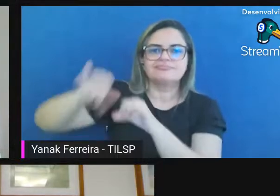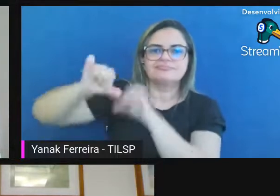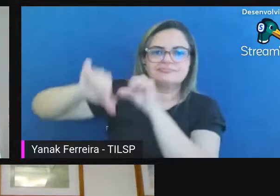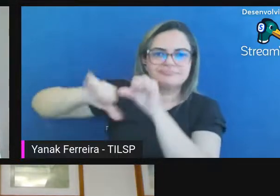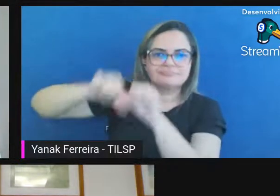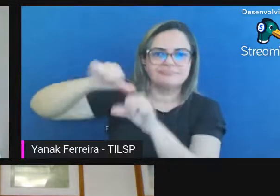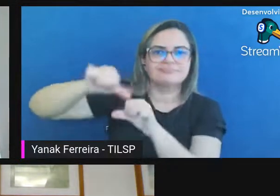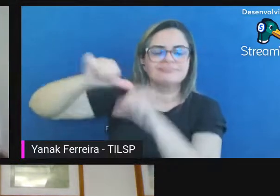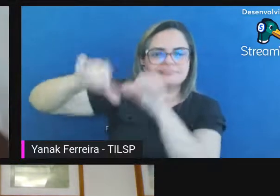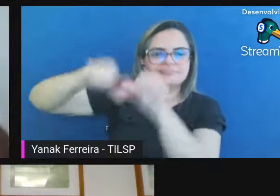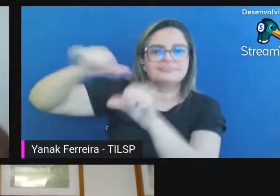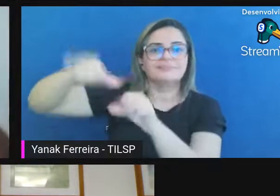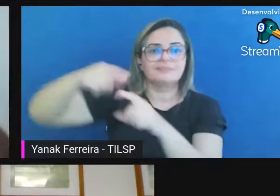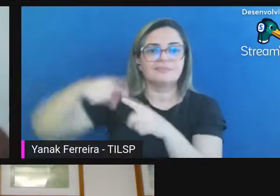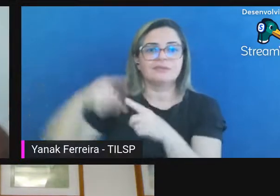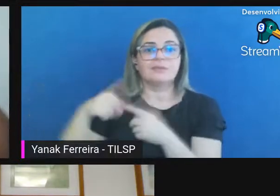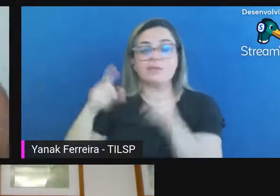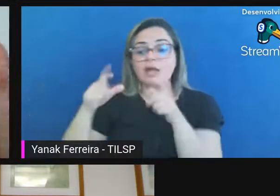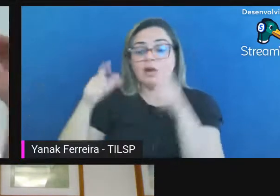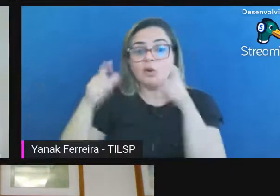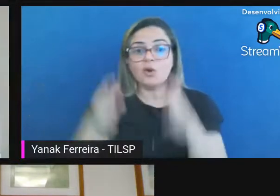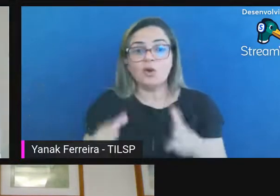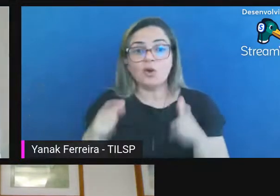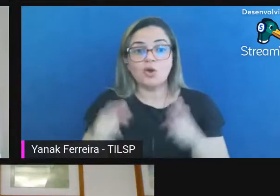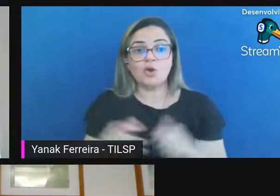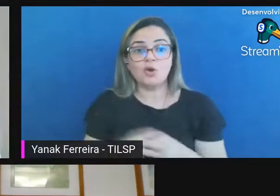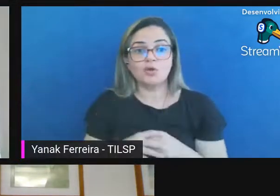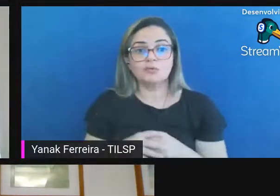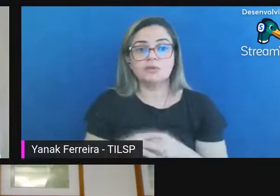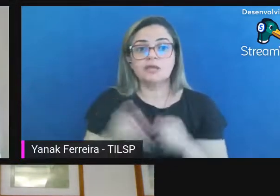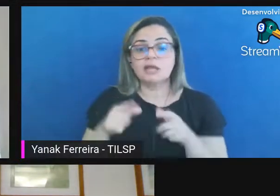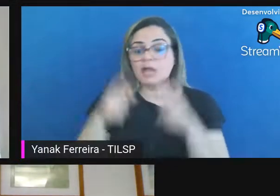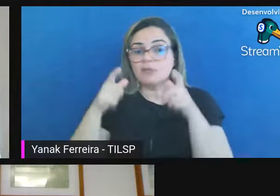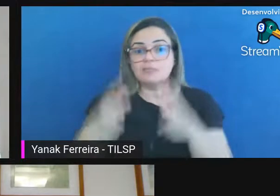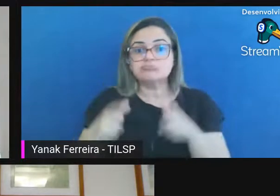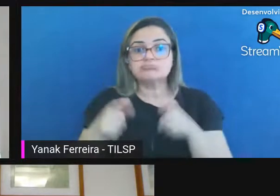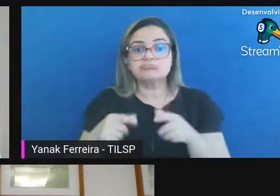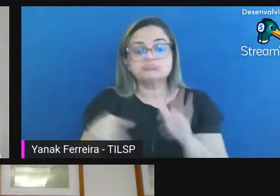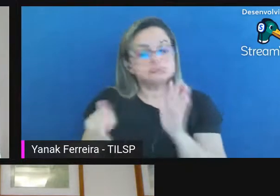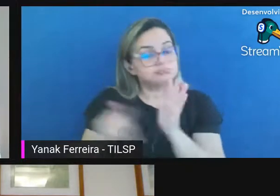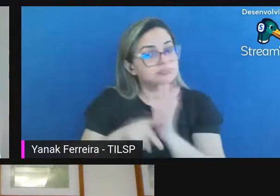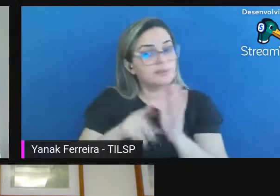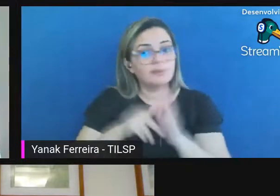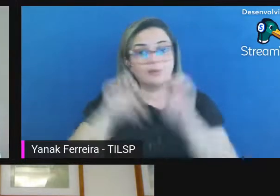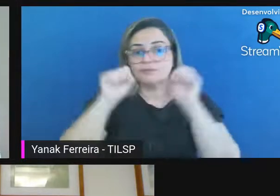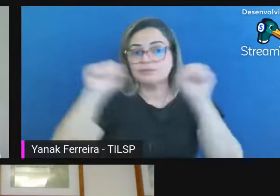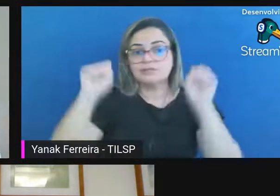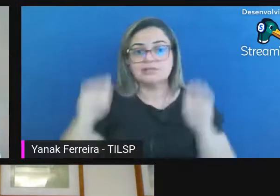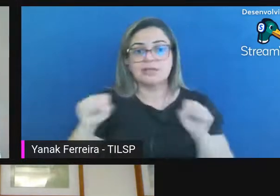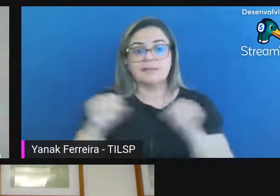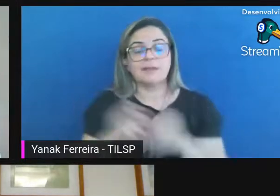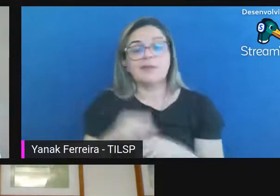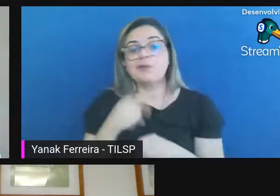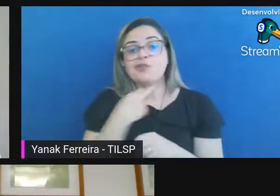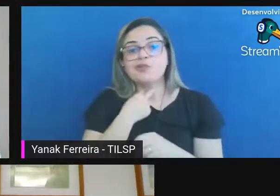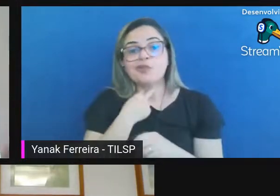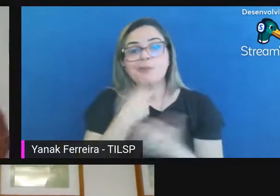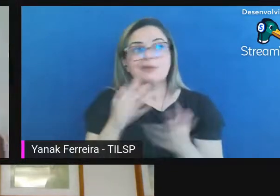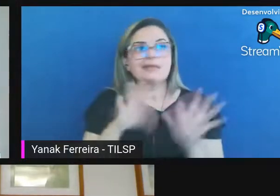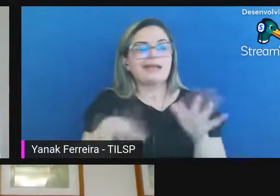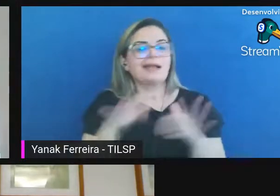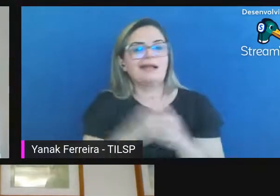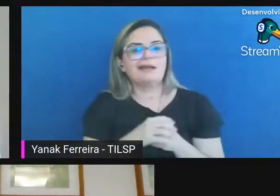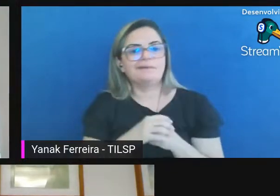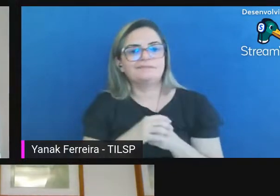é um ambiente com uma abordagem sistêmica não pode ter a desculpa de que aquele